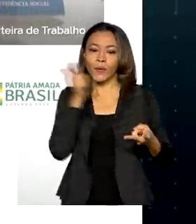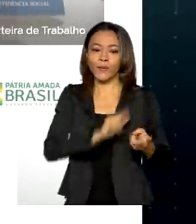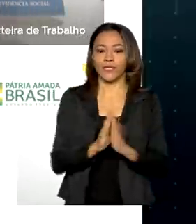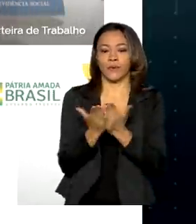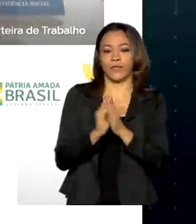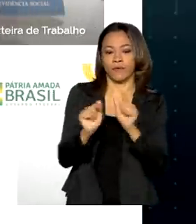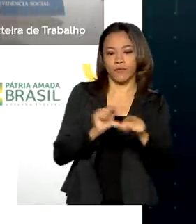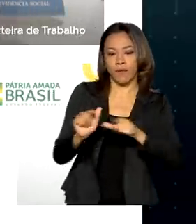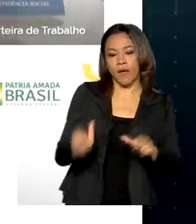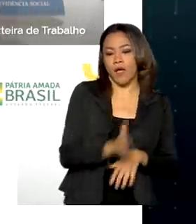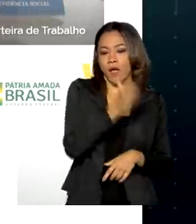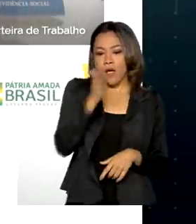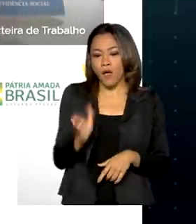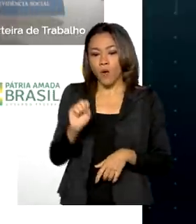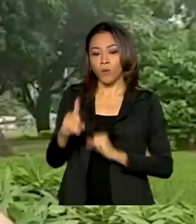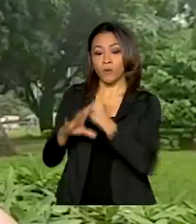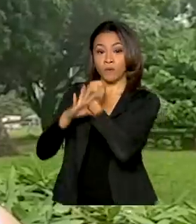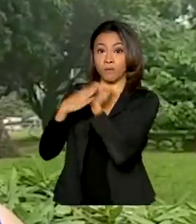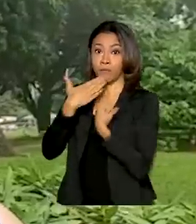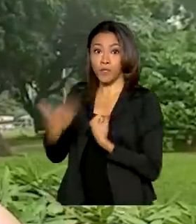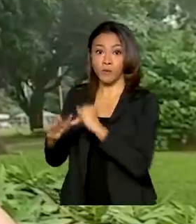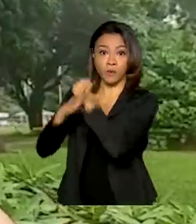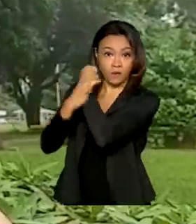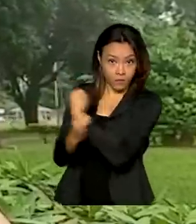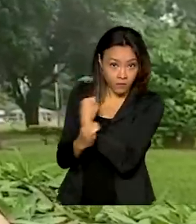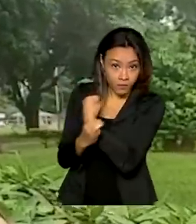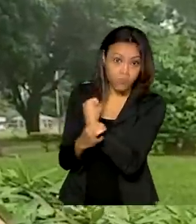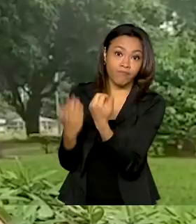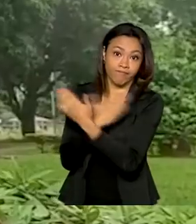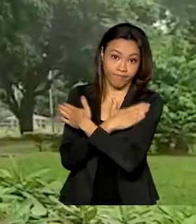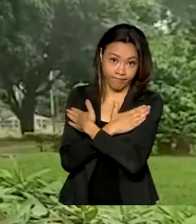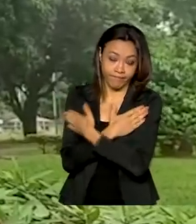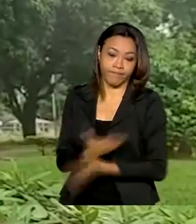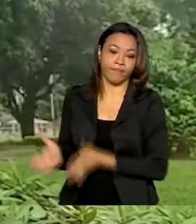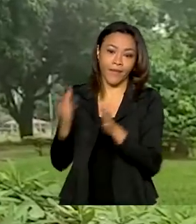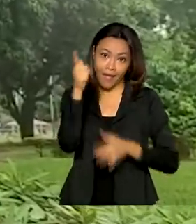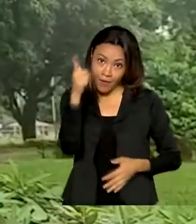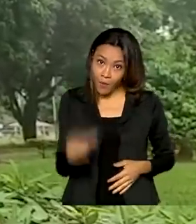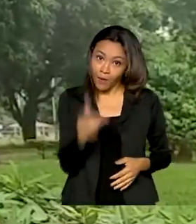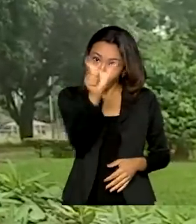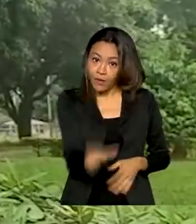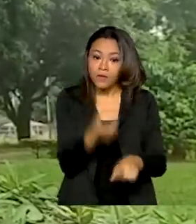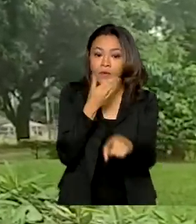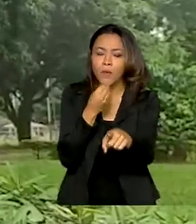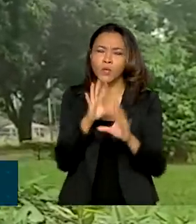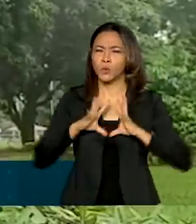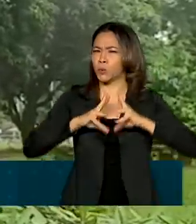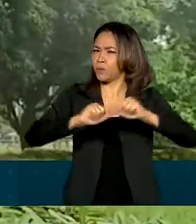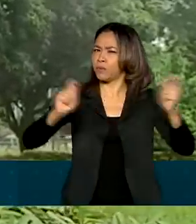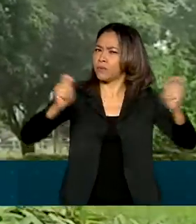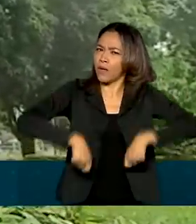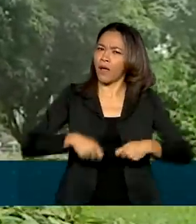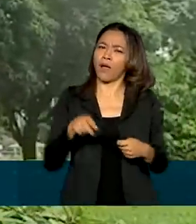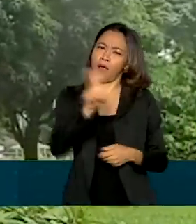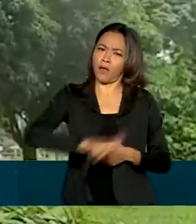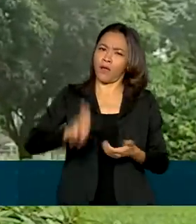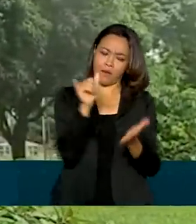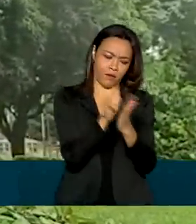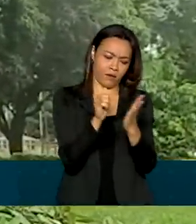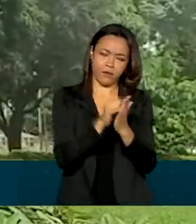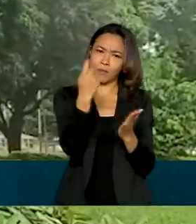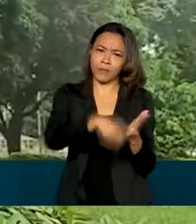ou solicitar o seguro-desemprego. É o caso do Moisés. Tudo que a gente precisar, a pode fazer pelo aplicativo, né? Não precisa se locomover.